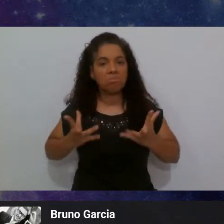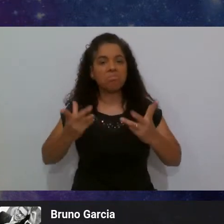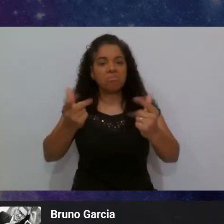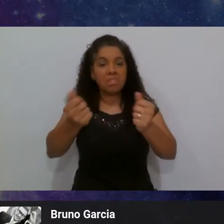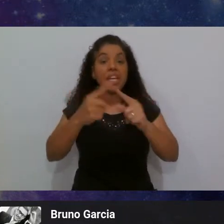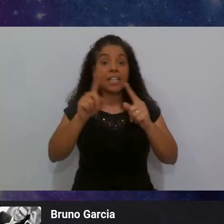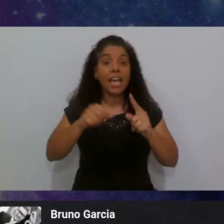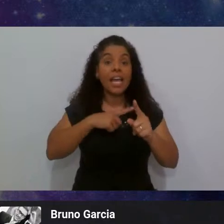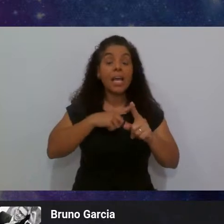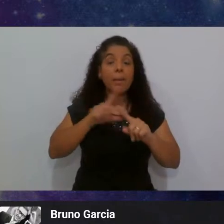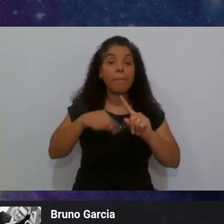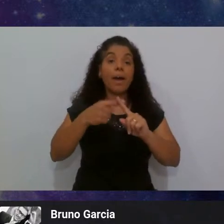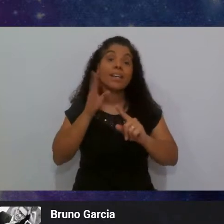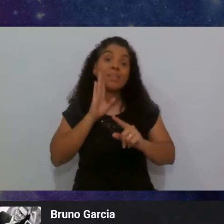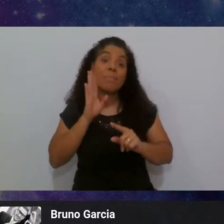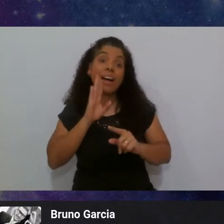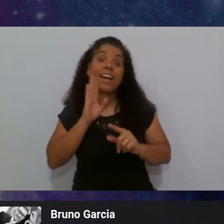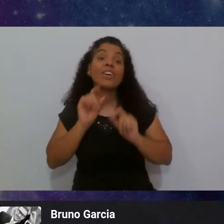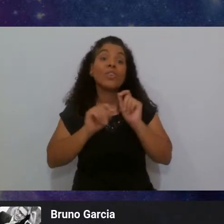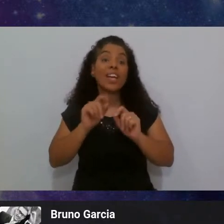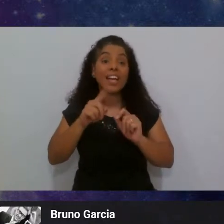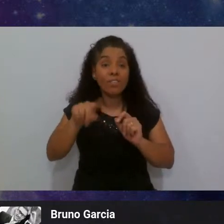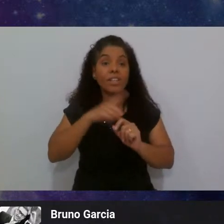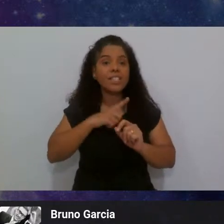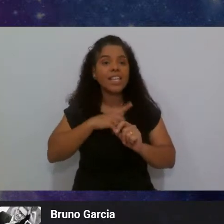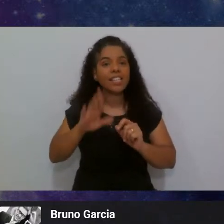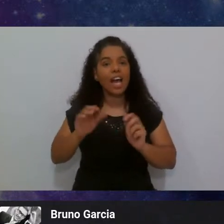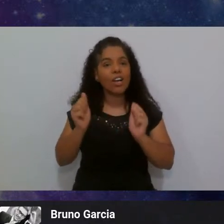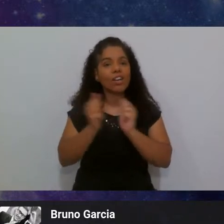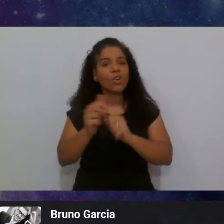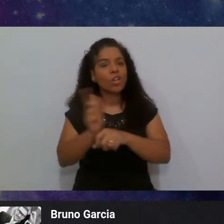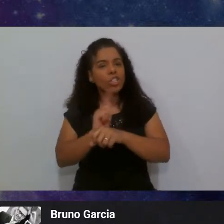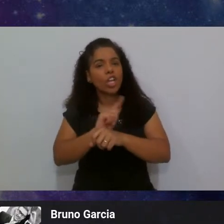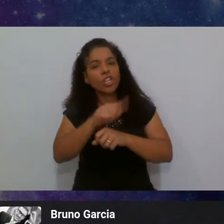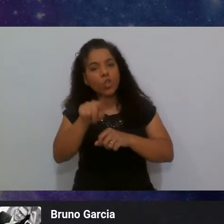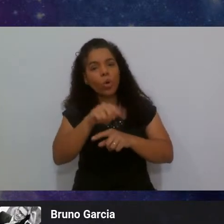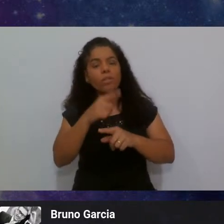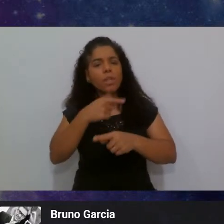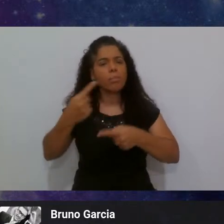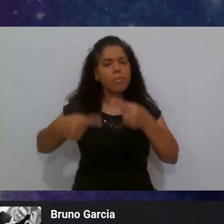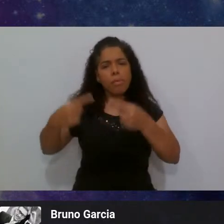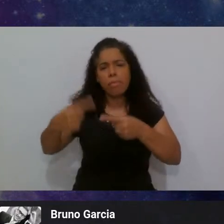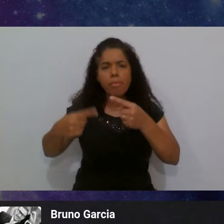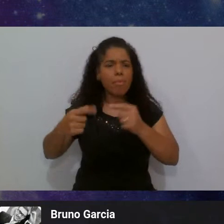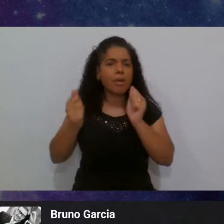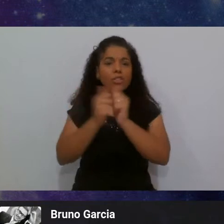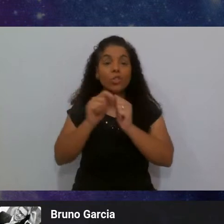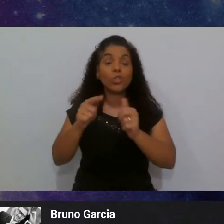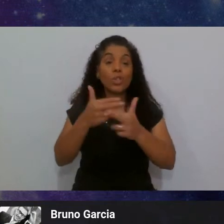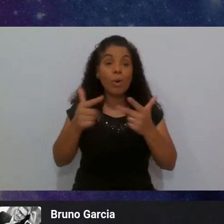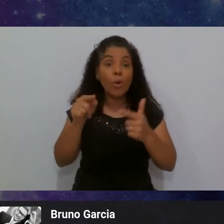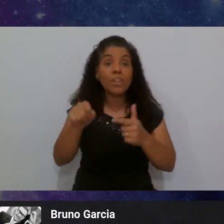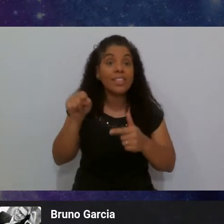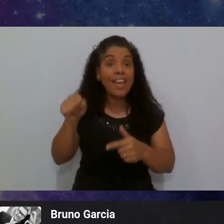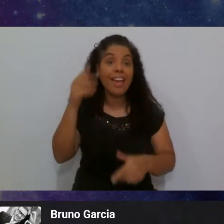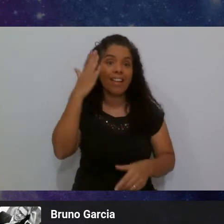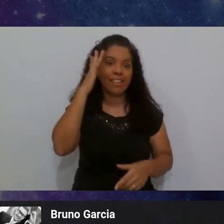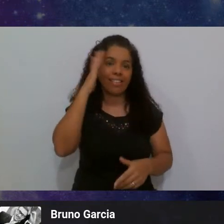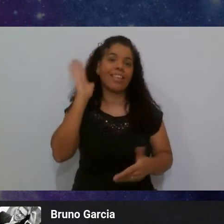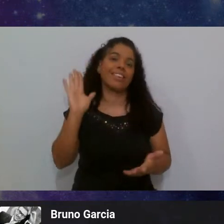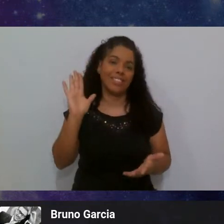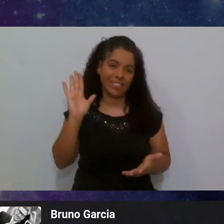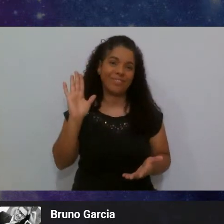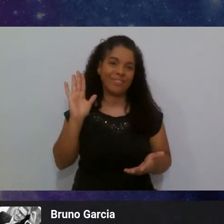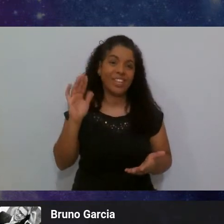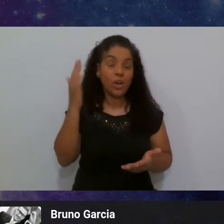Nada mais bacana do que você estar ali com o seu gestor e você poder discutir com ele sobre uma coisa que ele entende, sobre uma